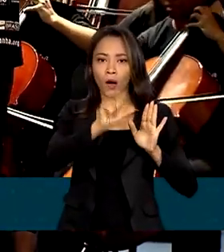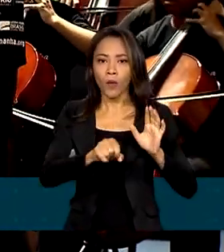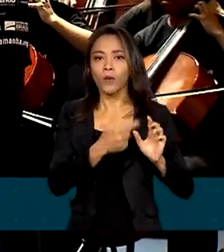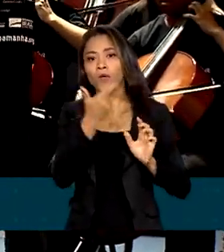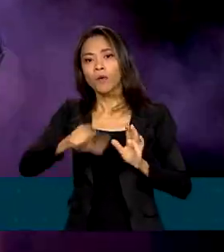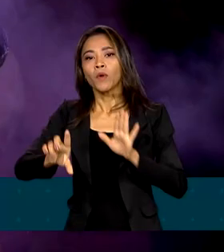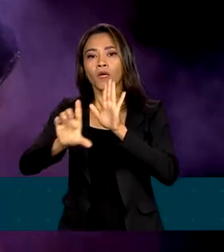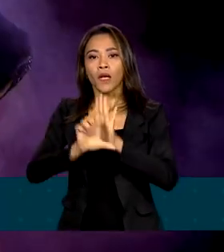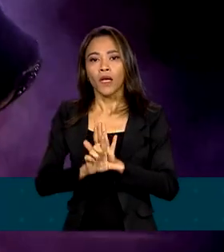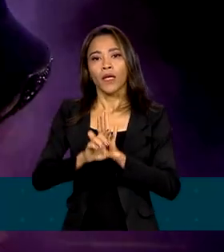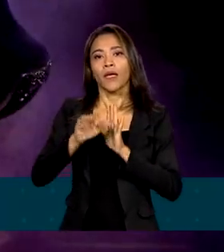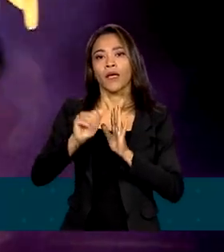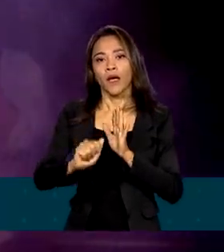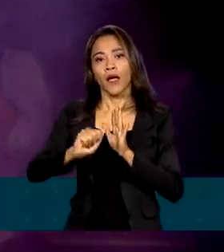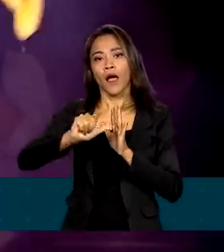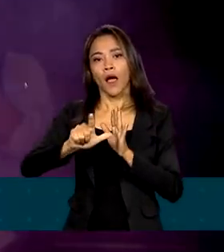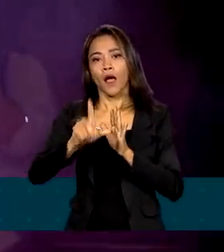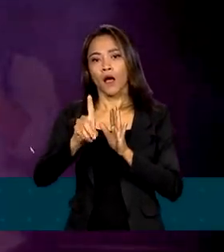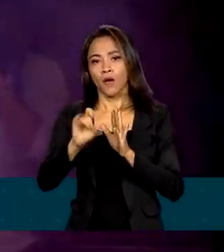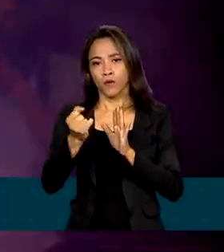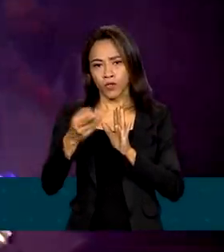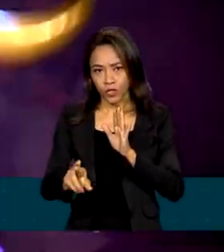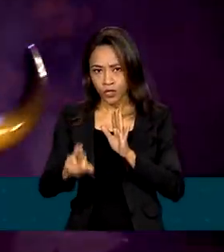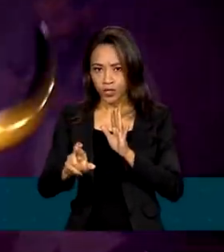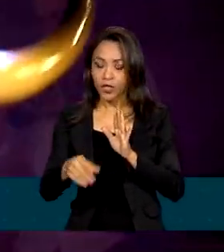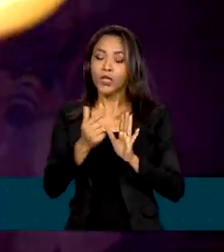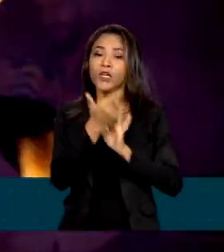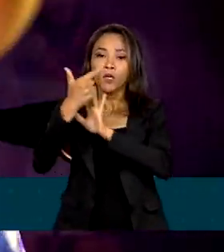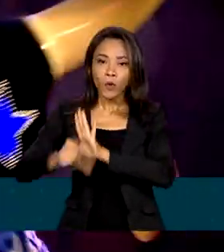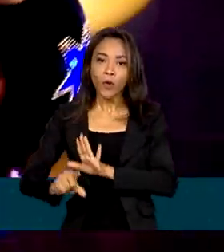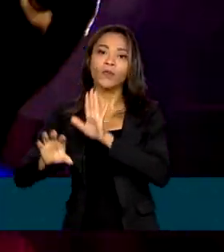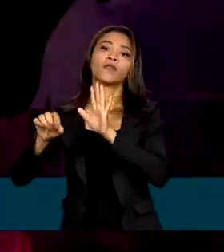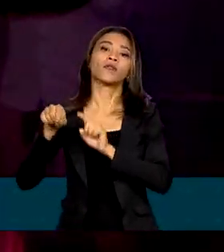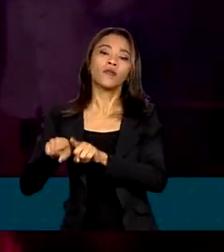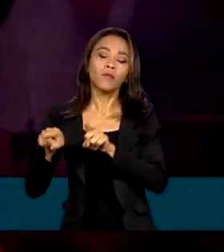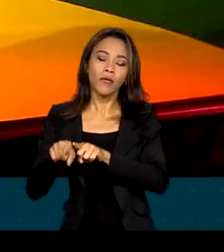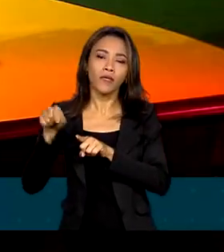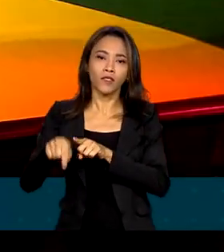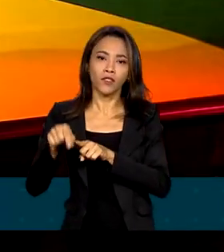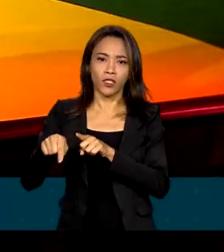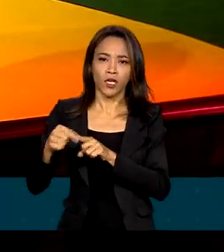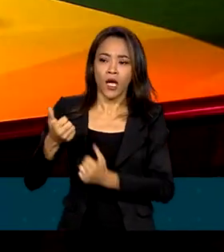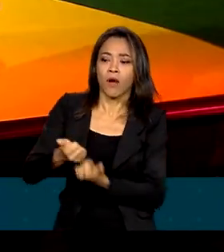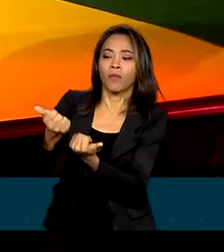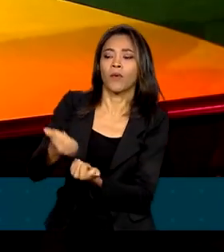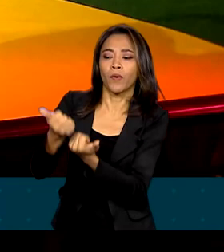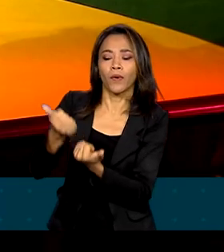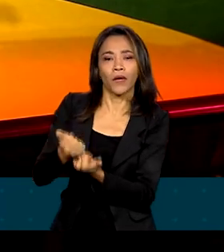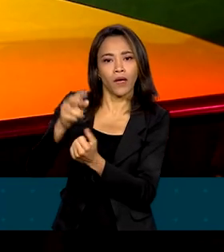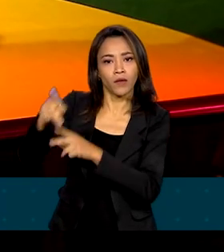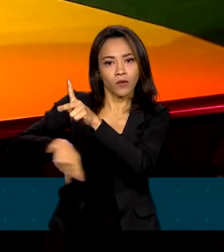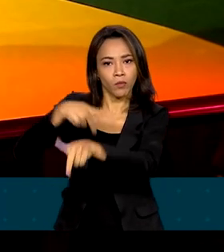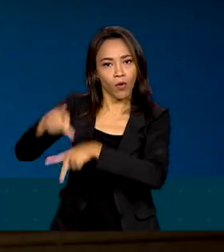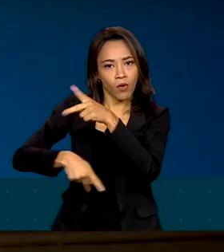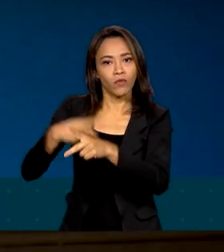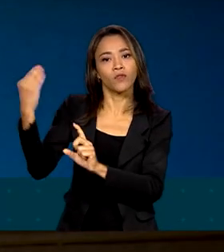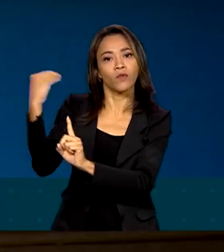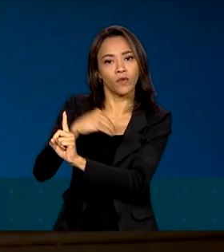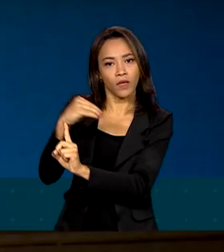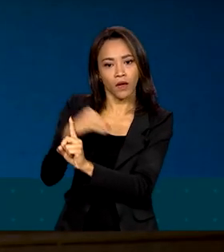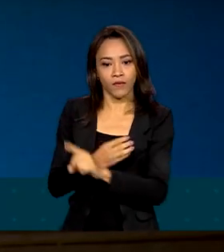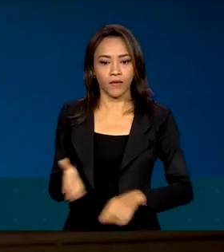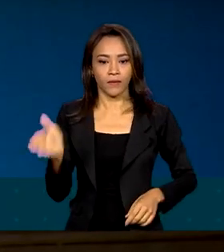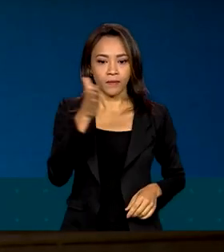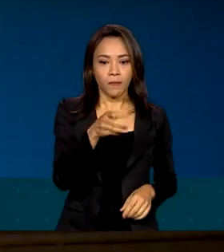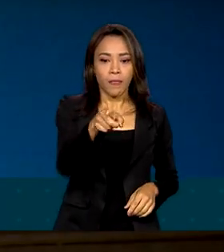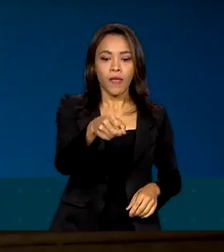Blanc e na Política Nacional de Cultura Viva, que beneficia as populações mais vulneráveis. A escala